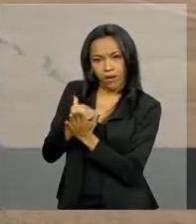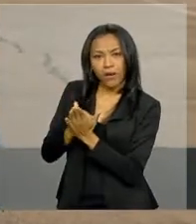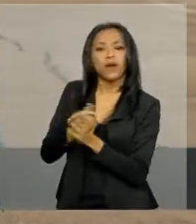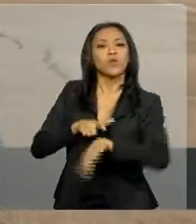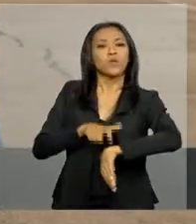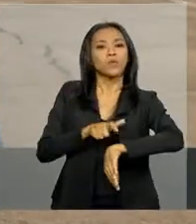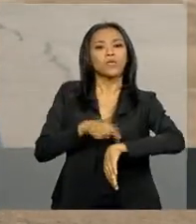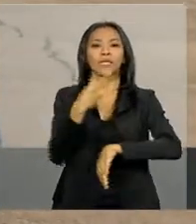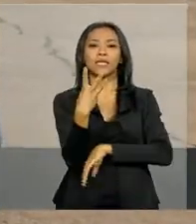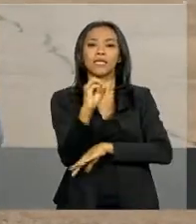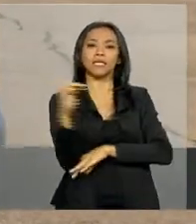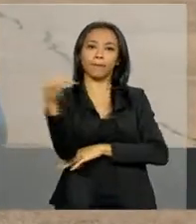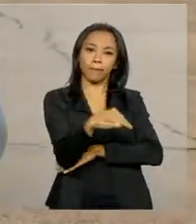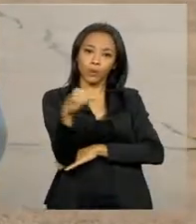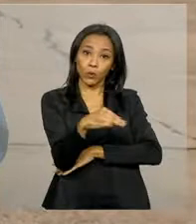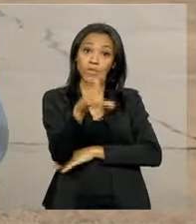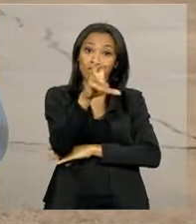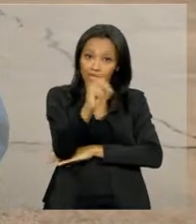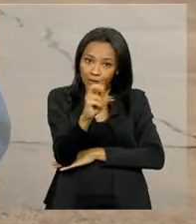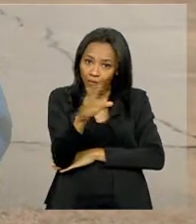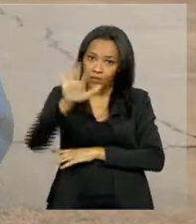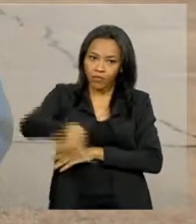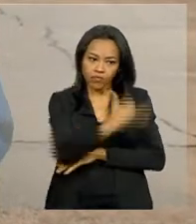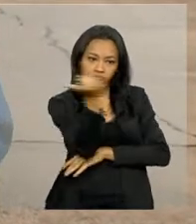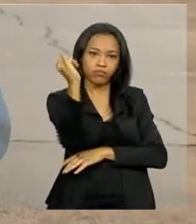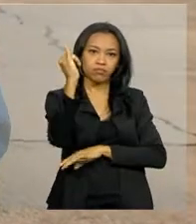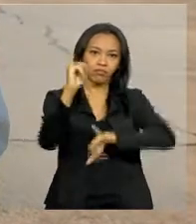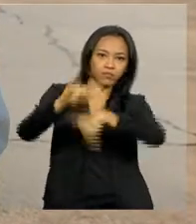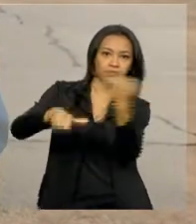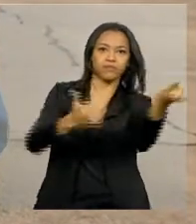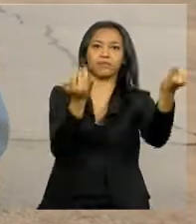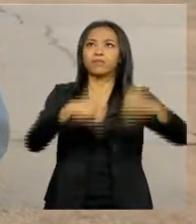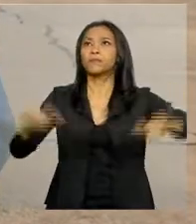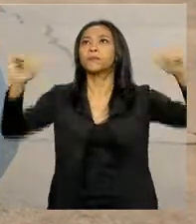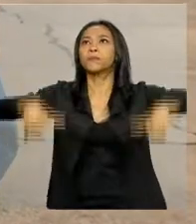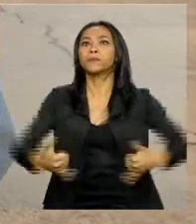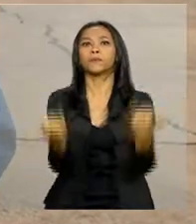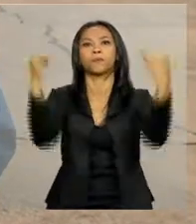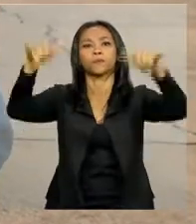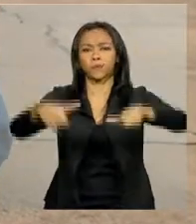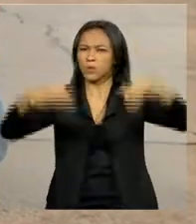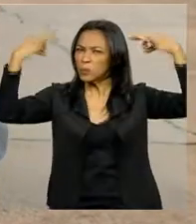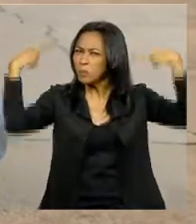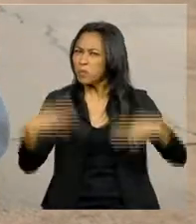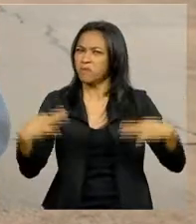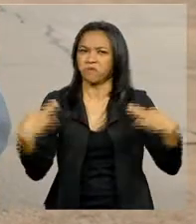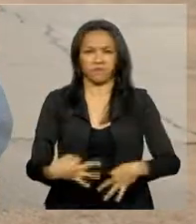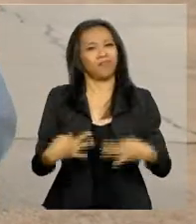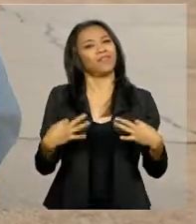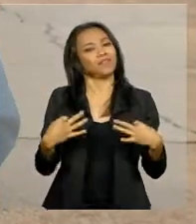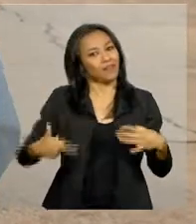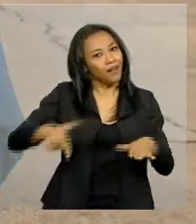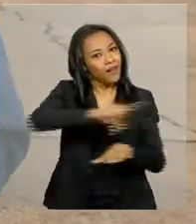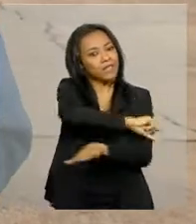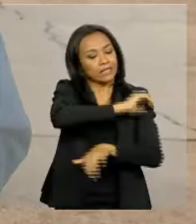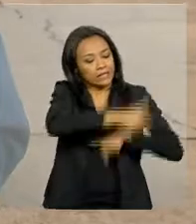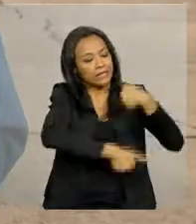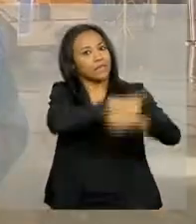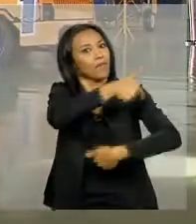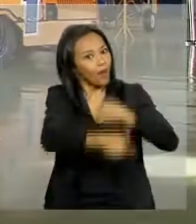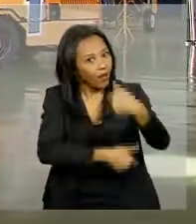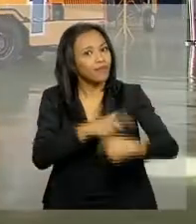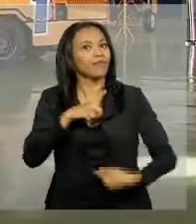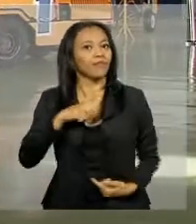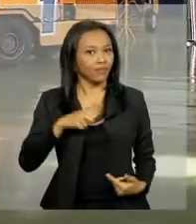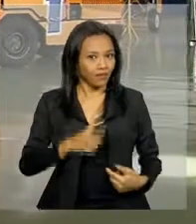minutos com 50 manobras e acrobacias diferentes. Mas para tudo isso sair desse jeito, tem muito trabalho por trás.